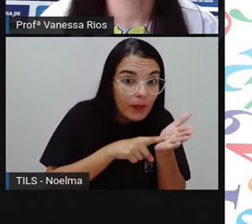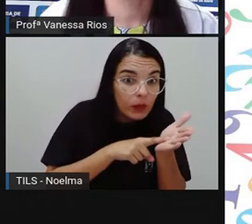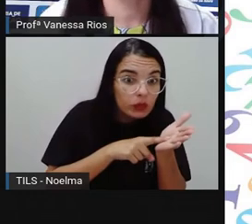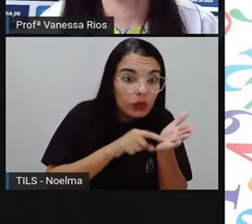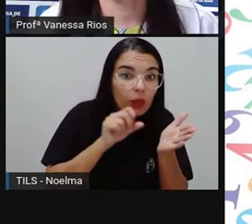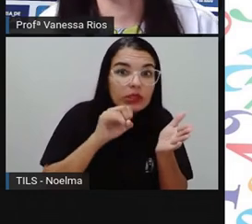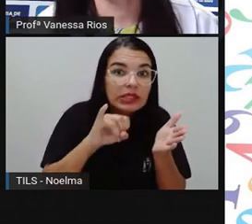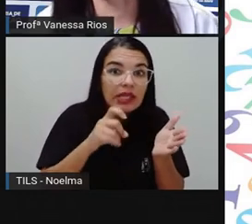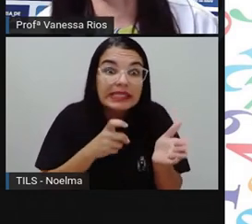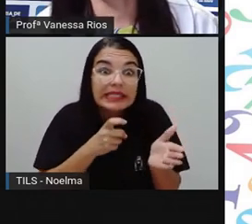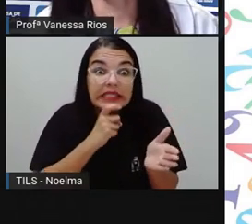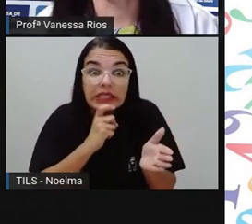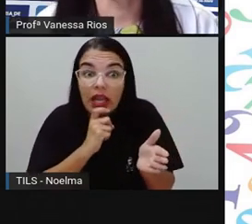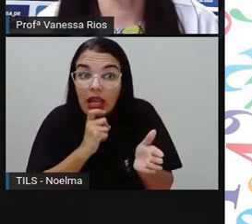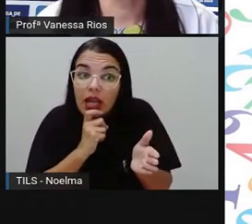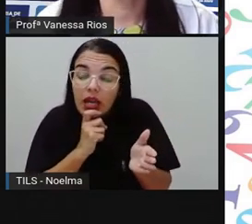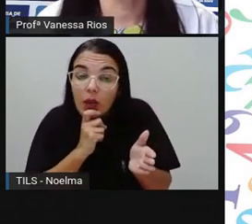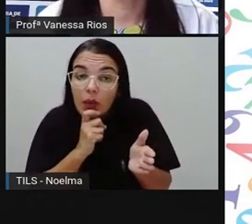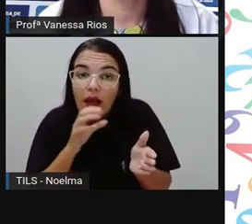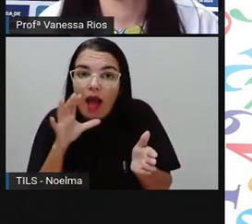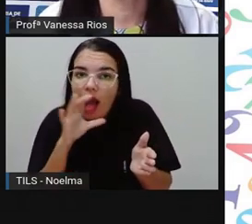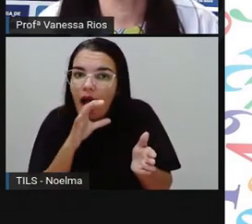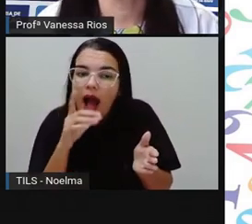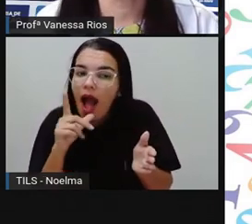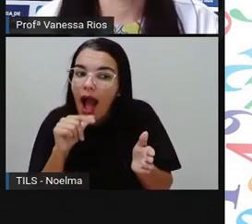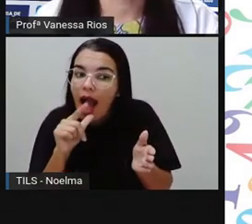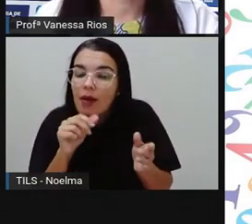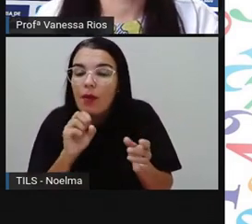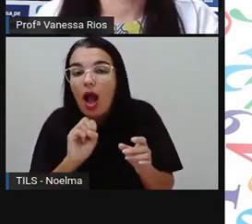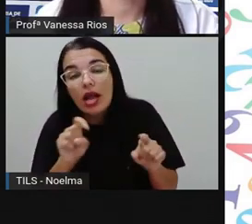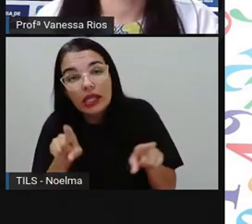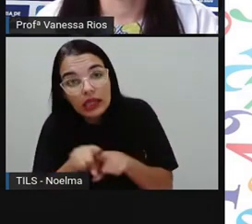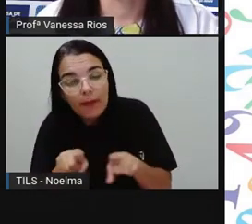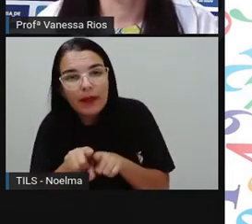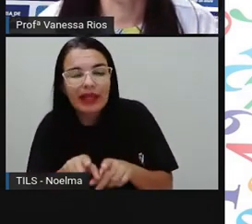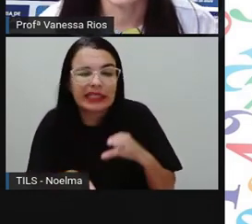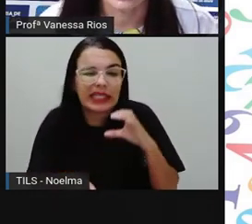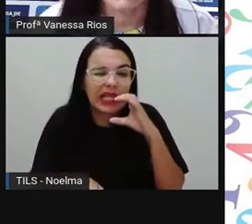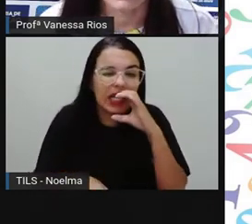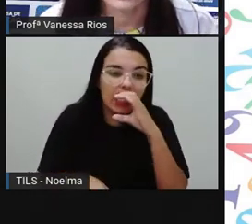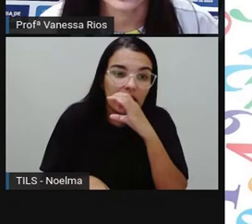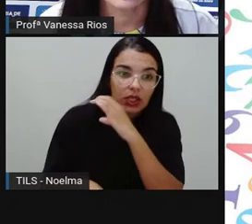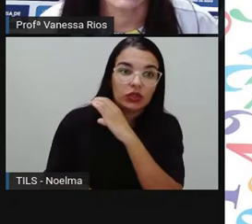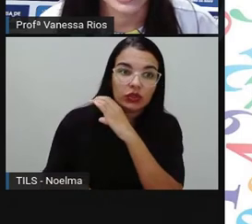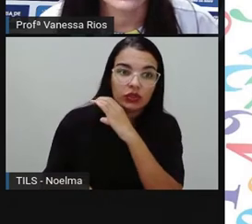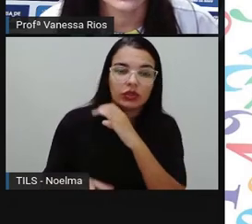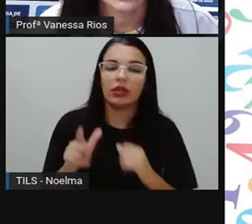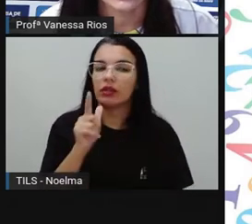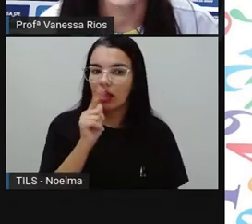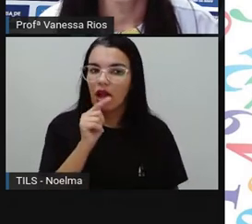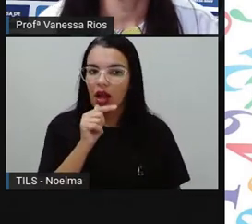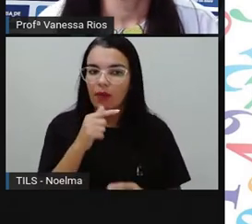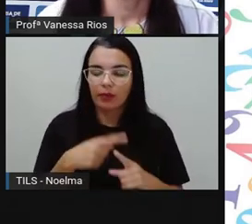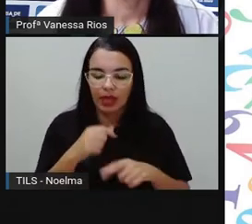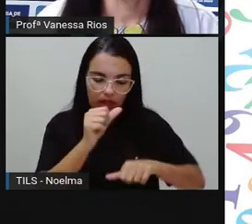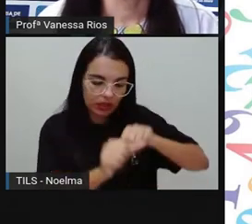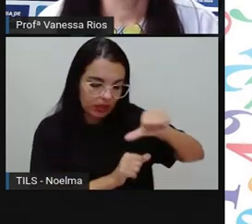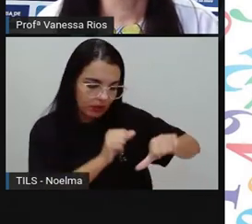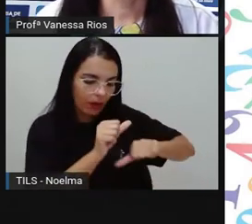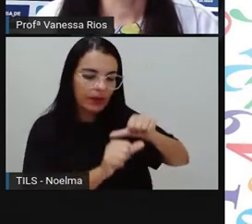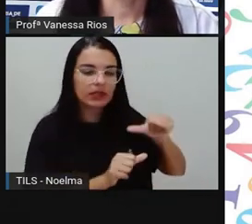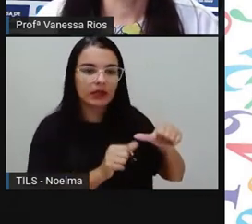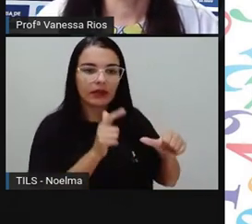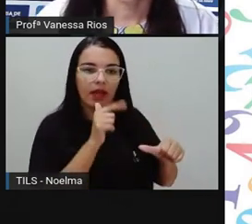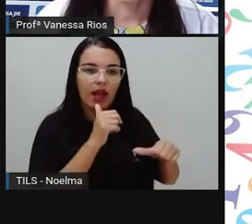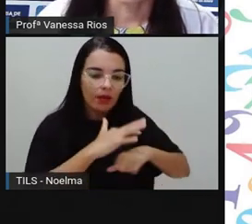e também o ponto de ebulição, que é o ponto de temperatura onde a água começa a passar para o estado gasoso. E aí,